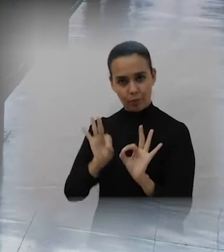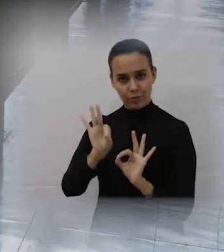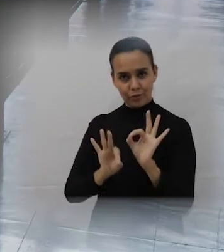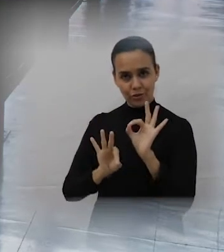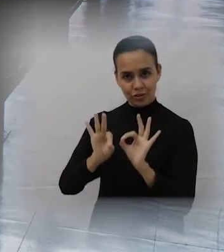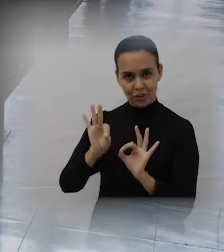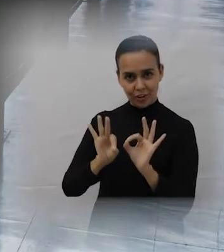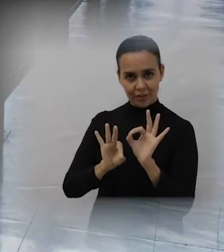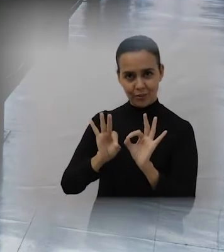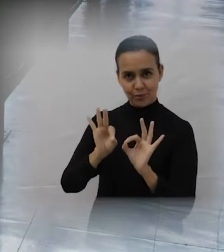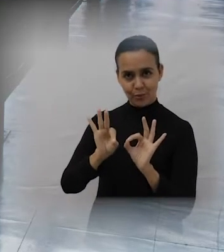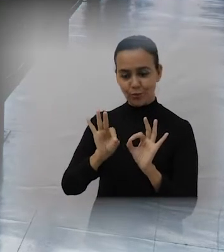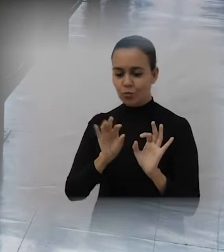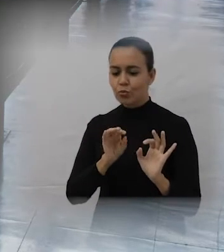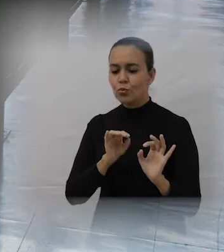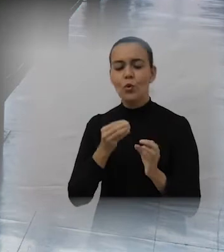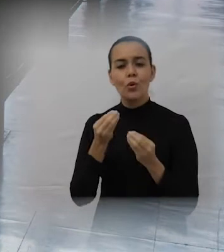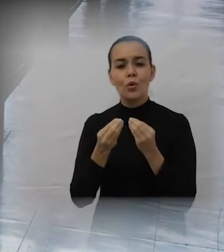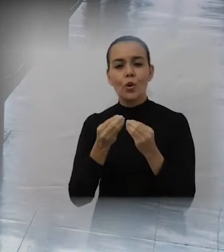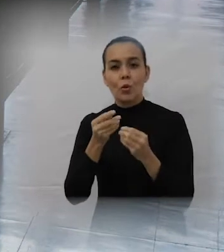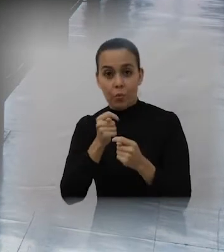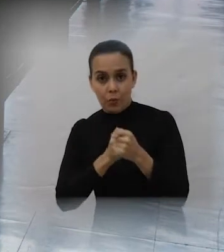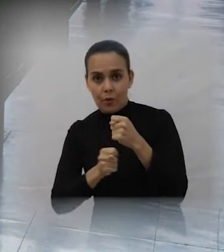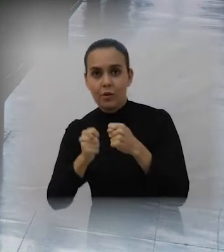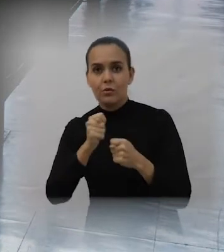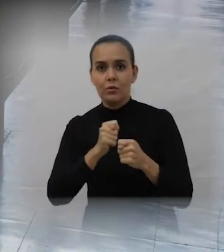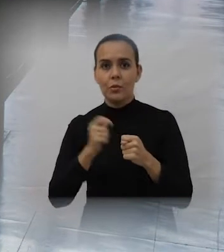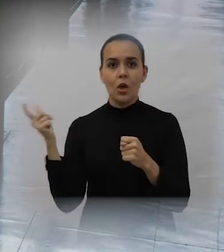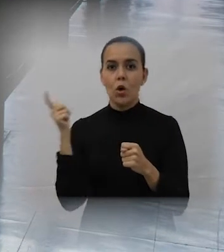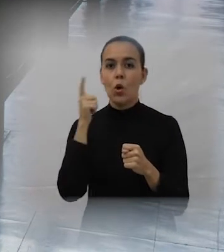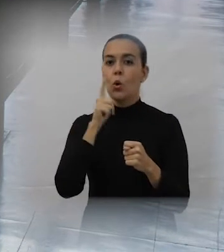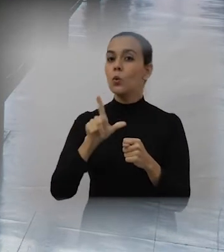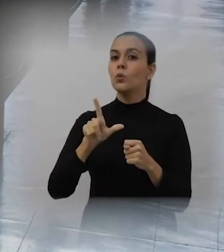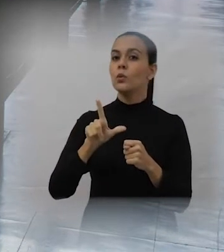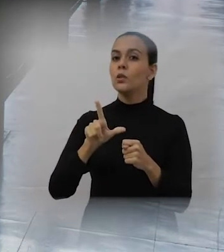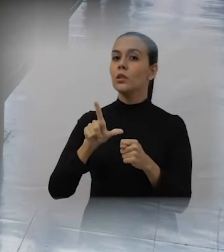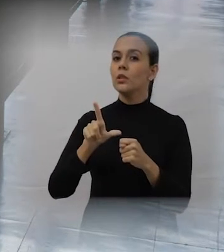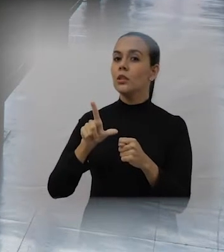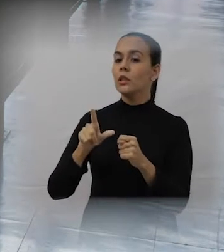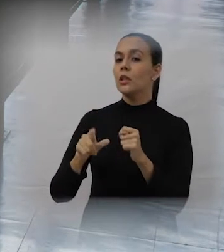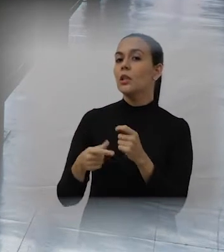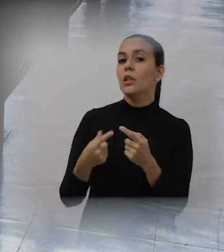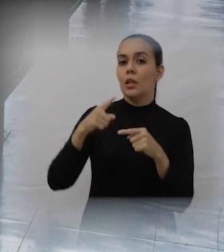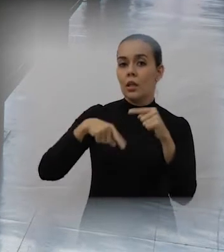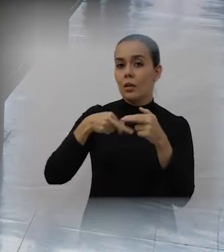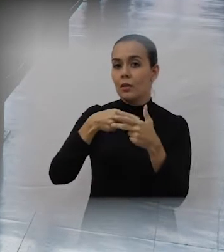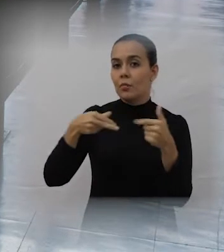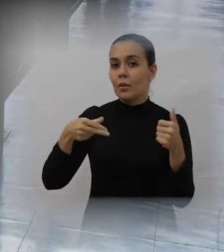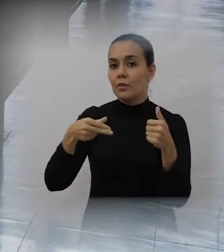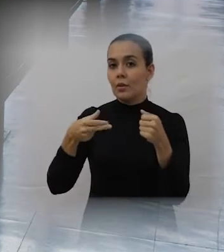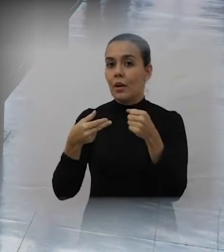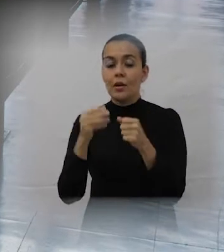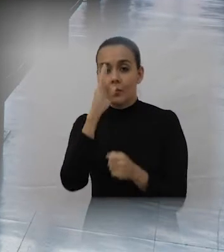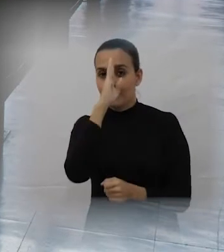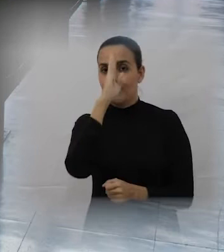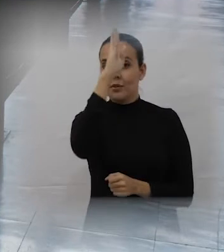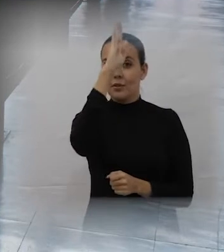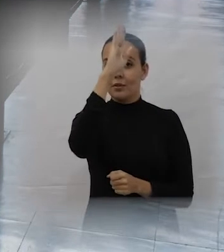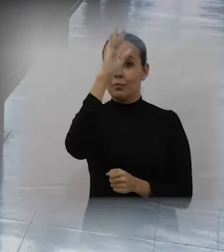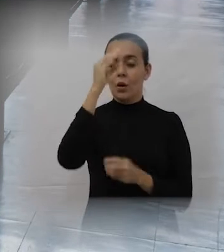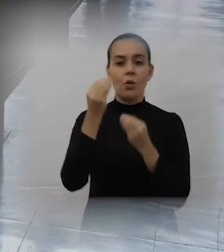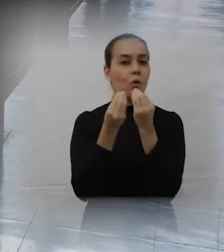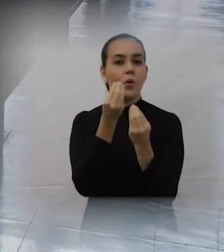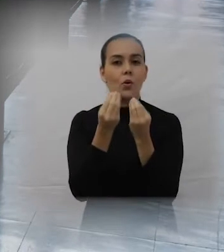dentre outros mil aspectos, o centro de gravidade econômico do mundo lá para a Eurásia. Então nessa conexão justamente da China com essa